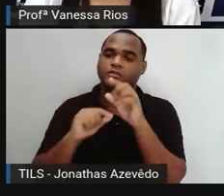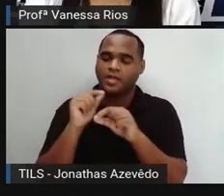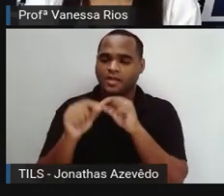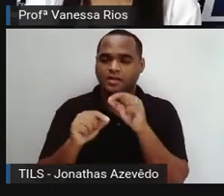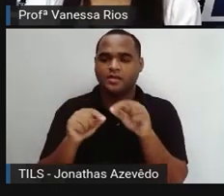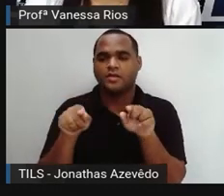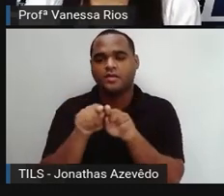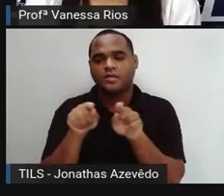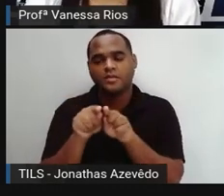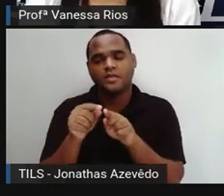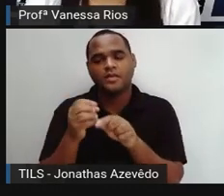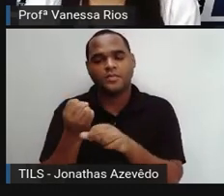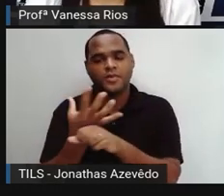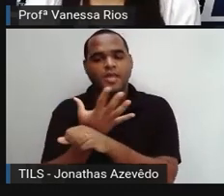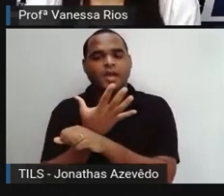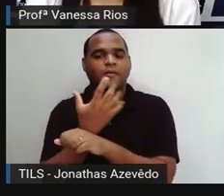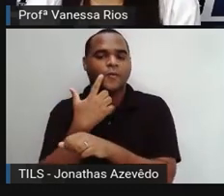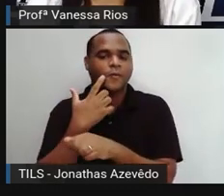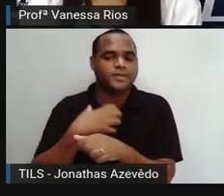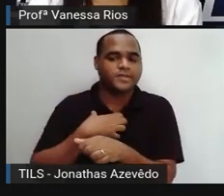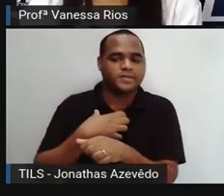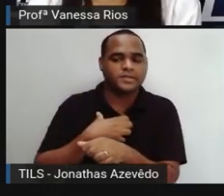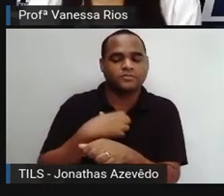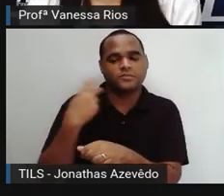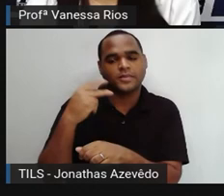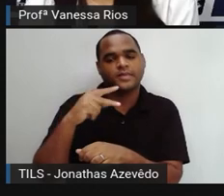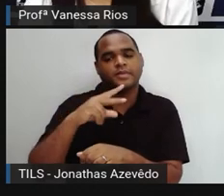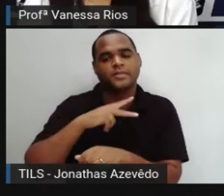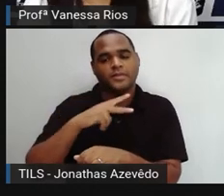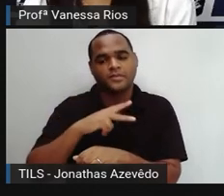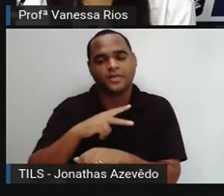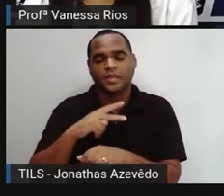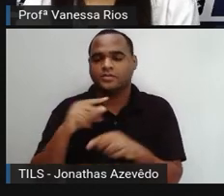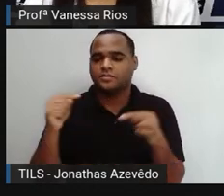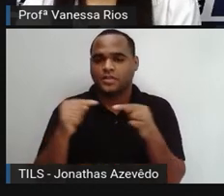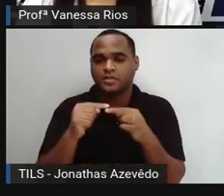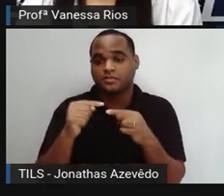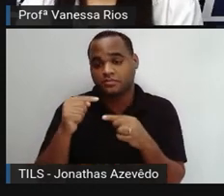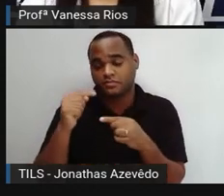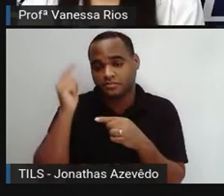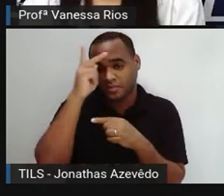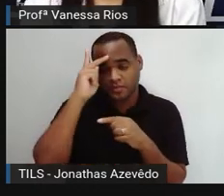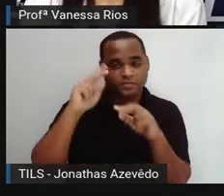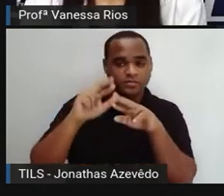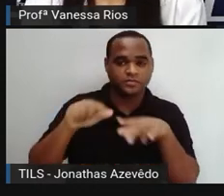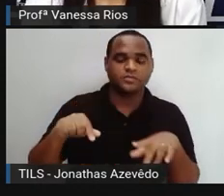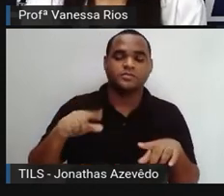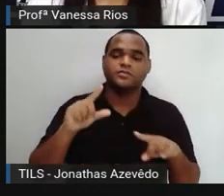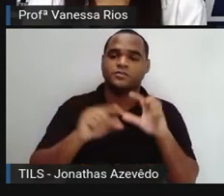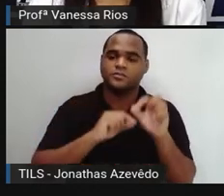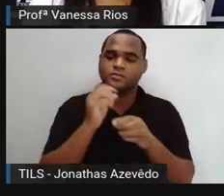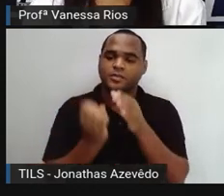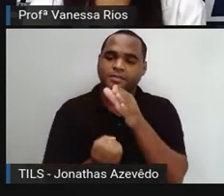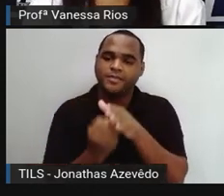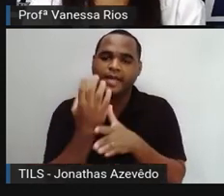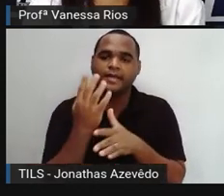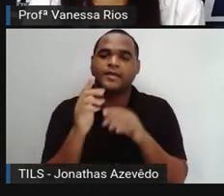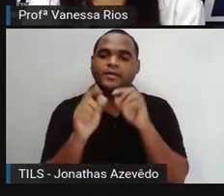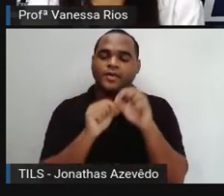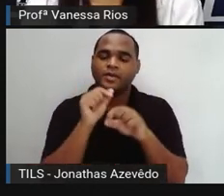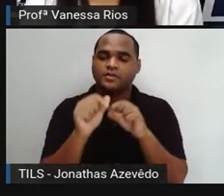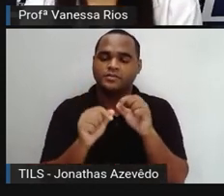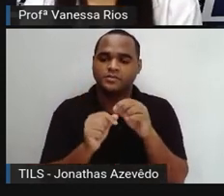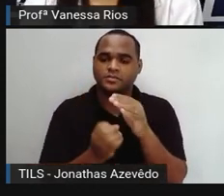emoções, aos sentidos que são particulares, que são pessoais. E aí, no momento da produção da descrição,